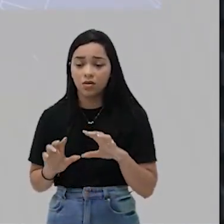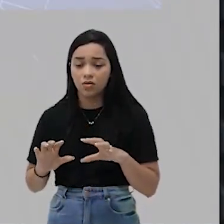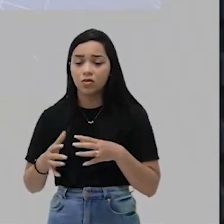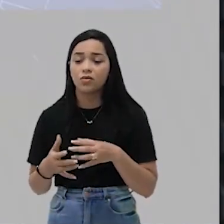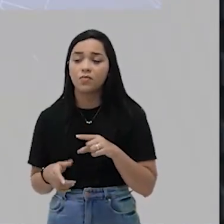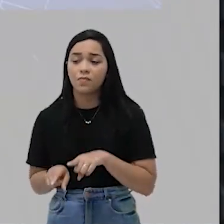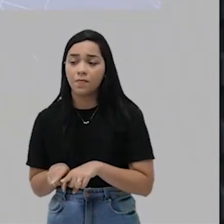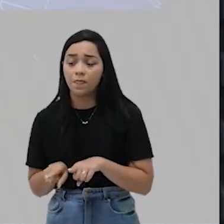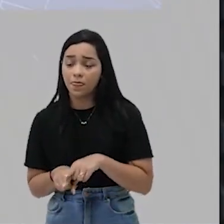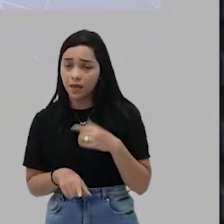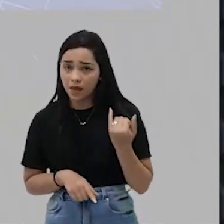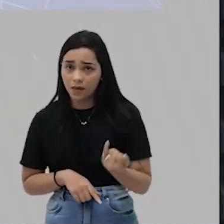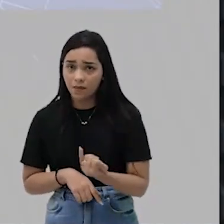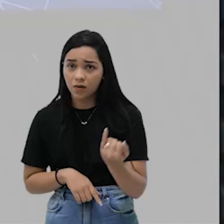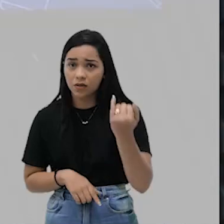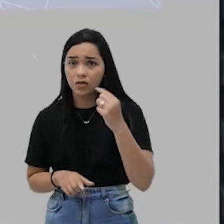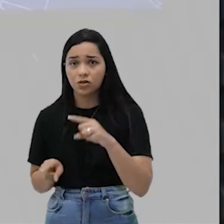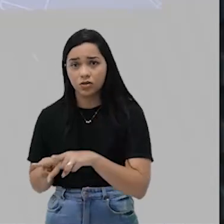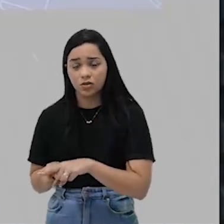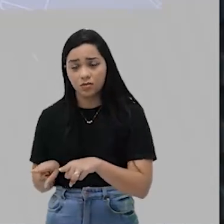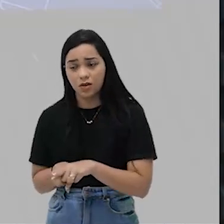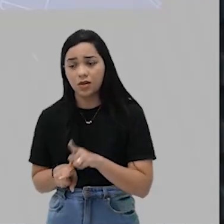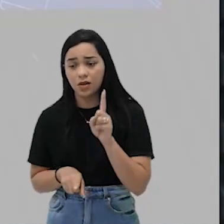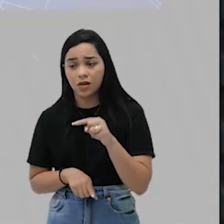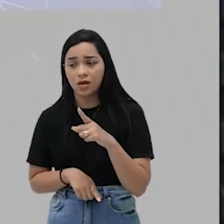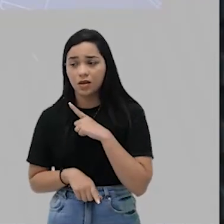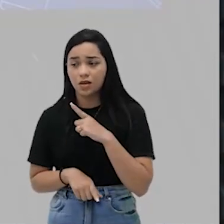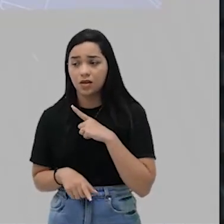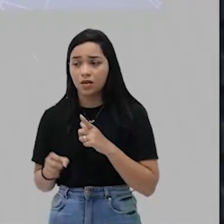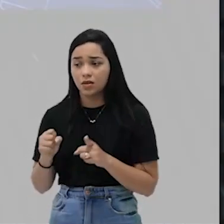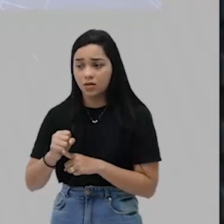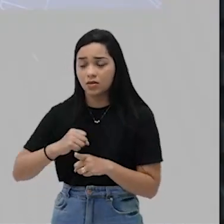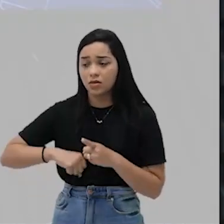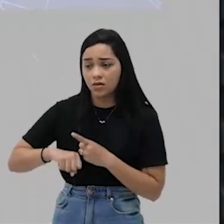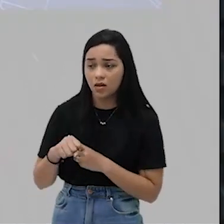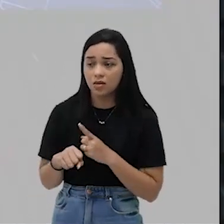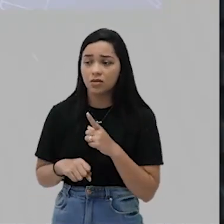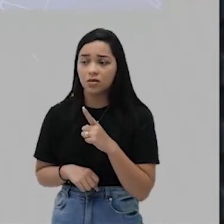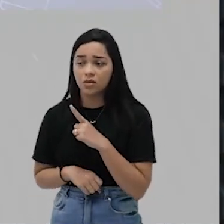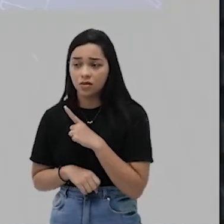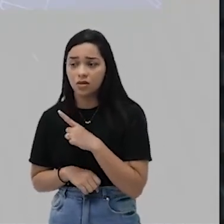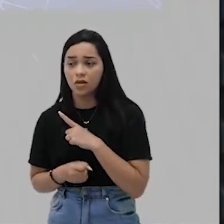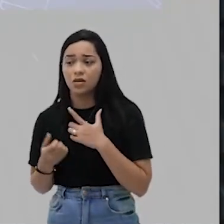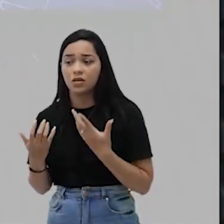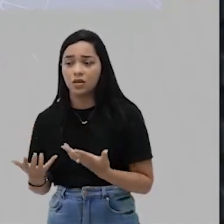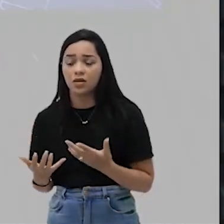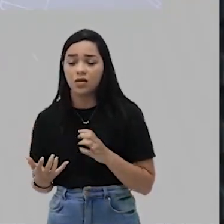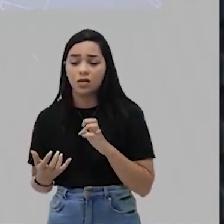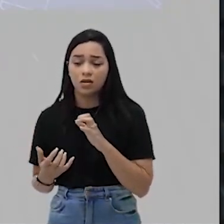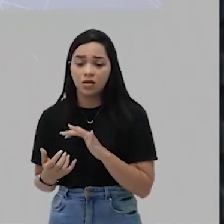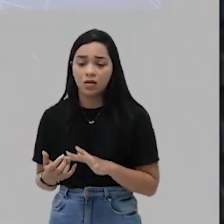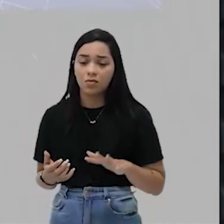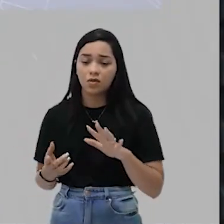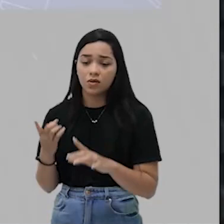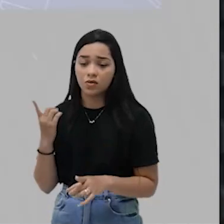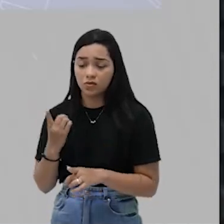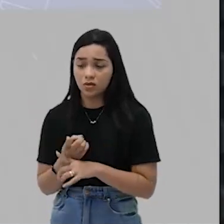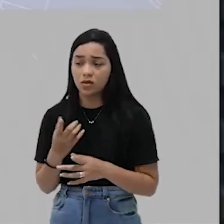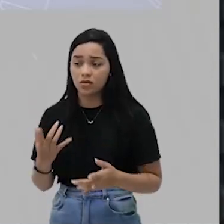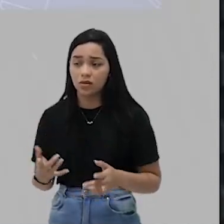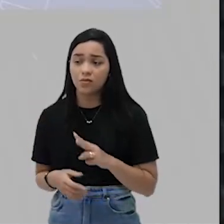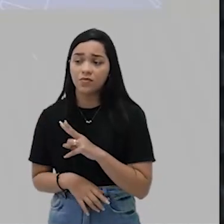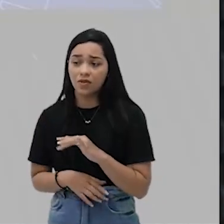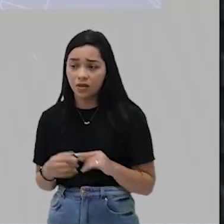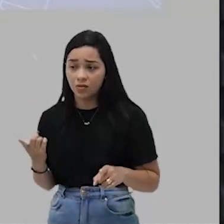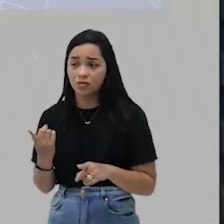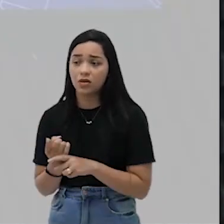Uma outra coisa importante é que essas sociedades nativas primitivas que os europeus encontraram, que eles